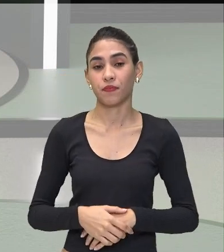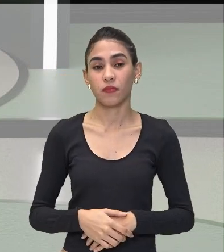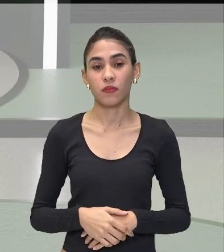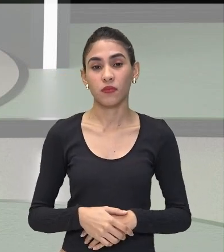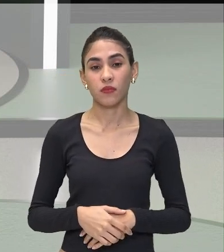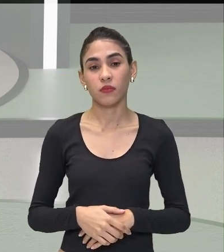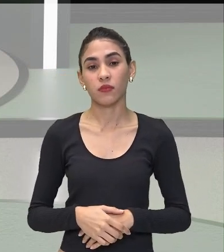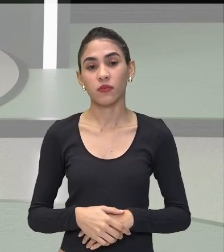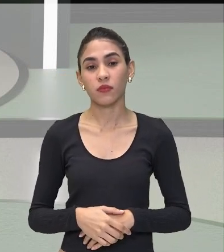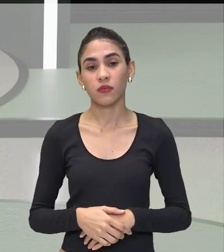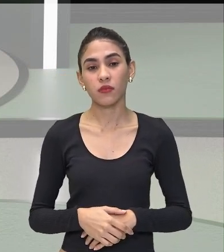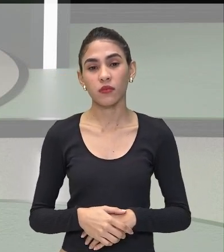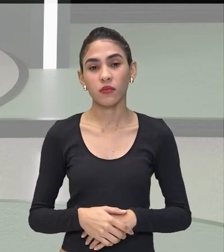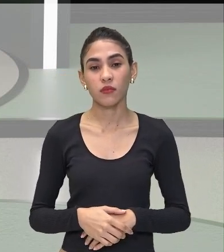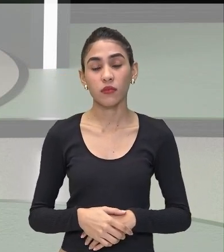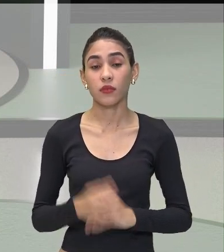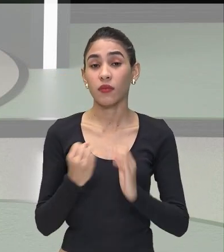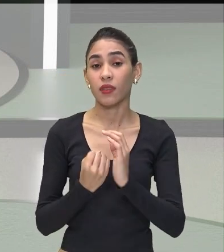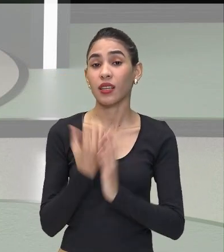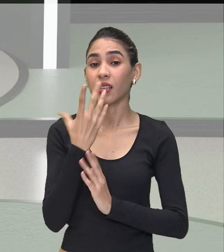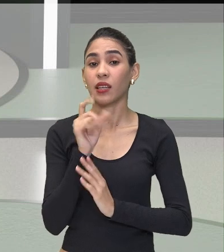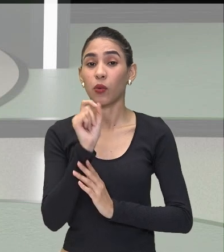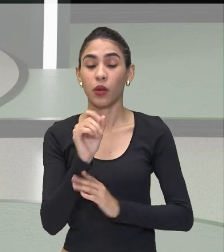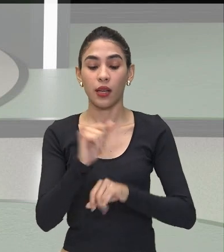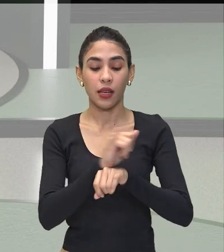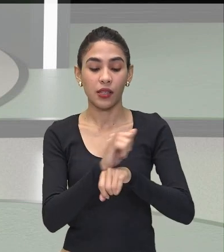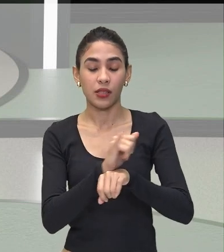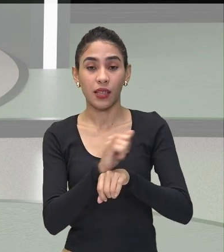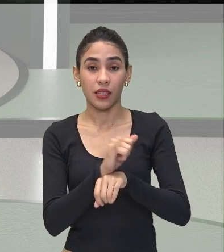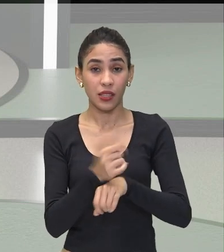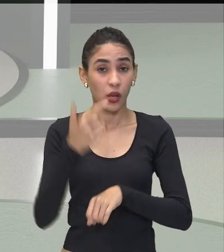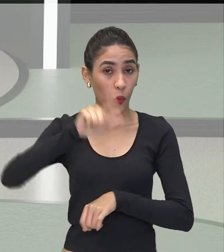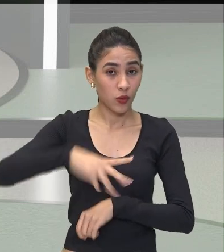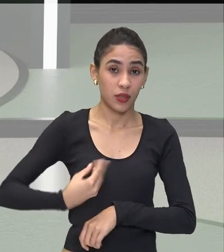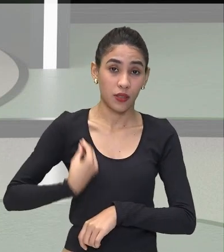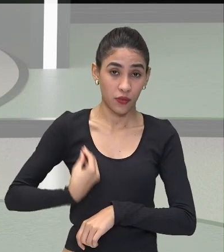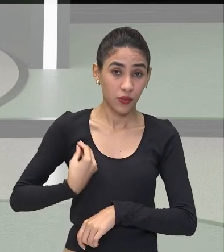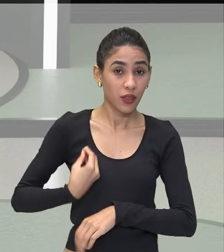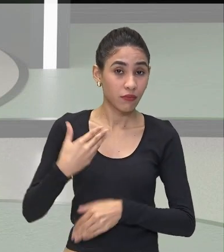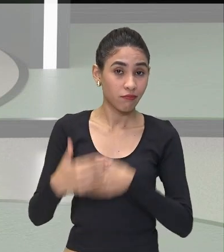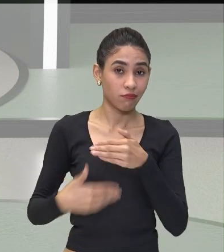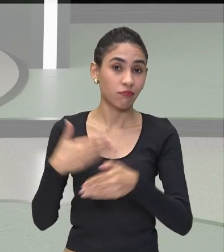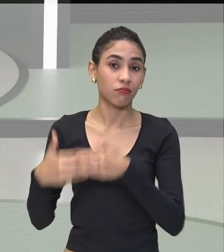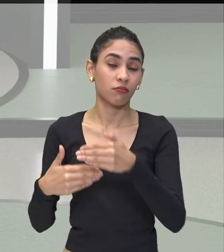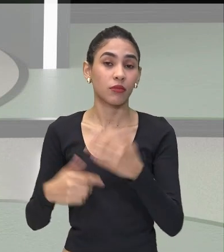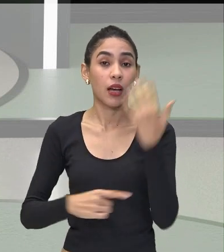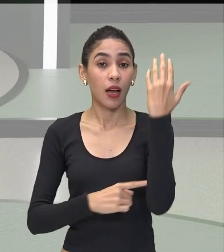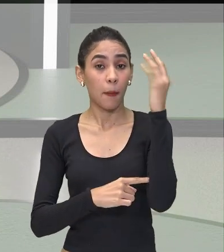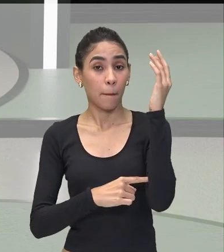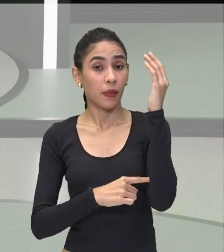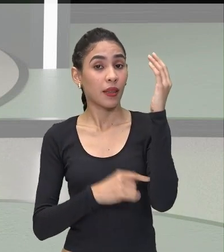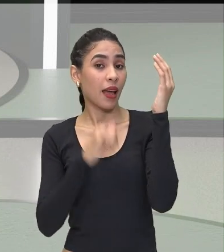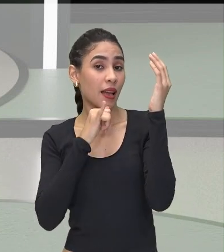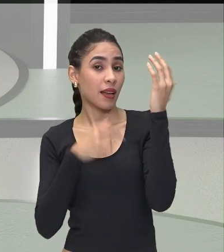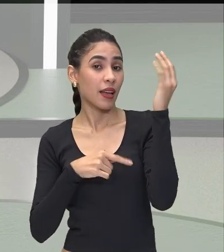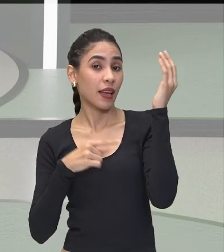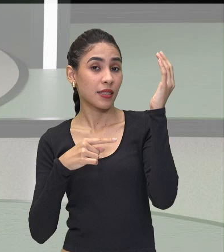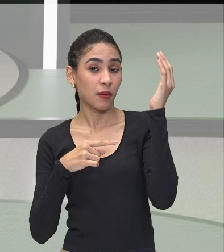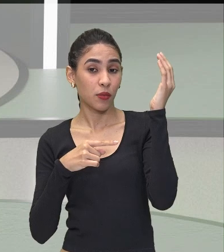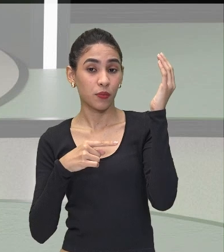Elas acabaram Criando Estratégias Para a sobrevivência As plantas Por exemplo A